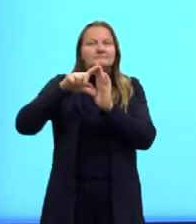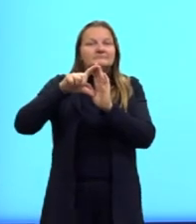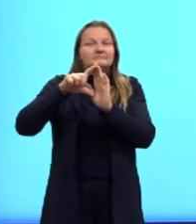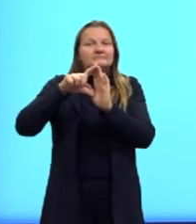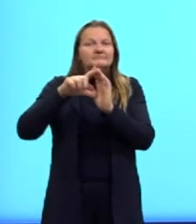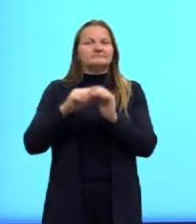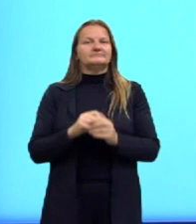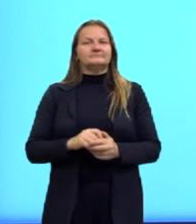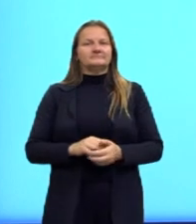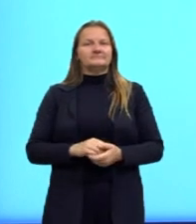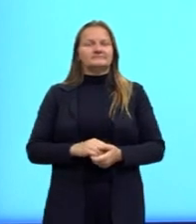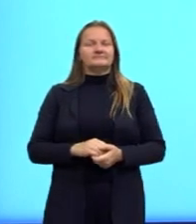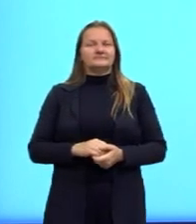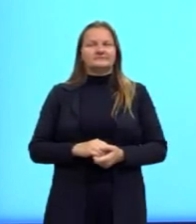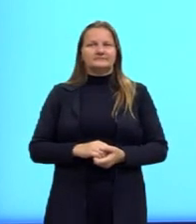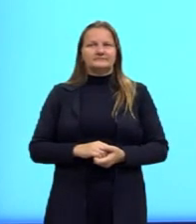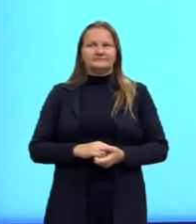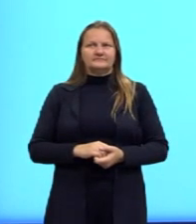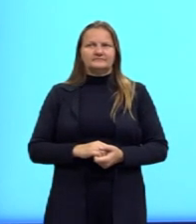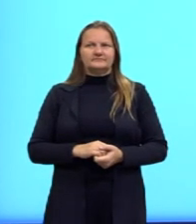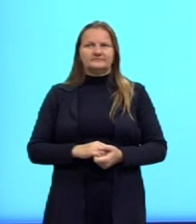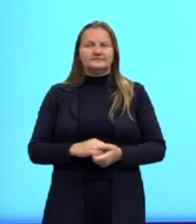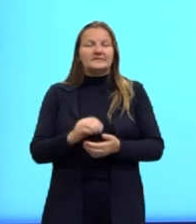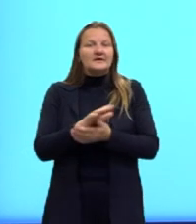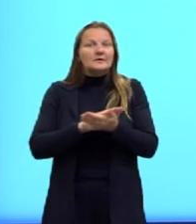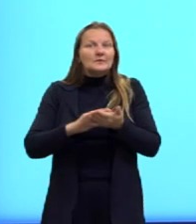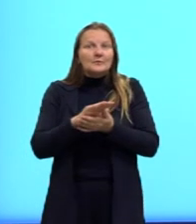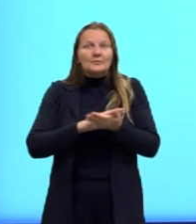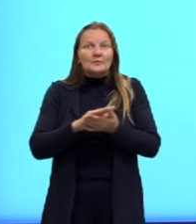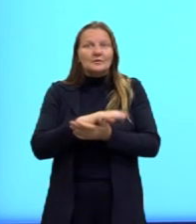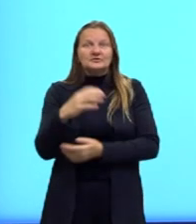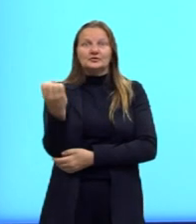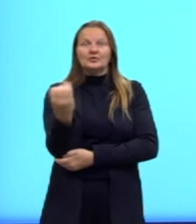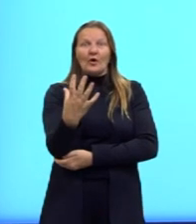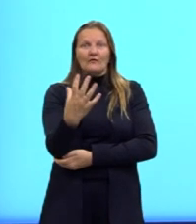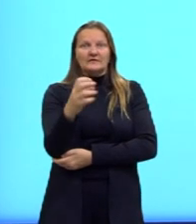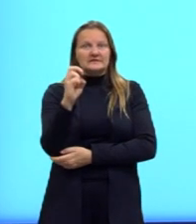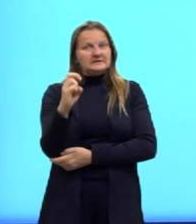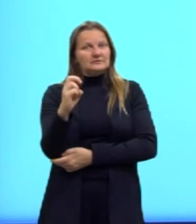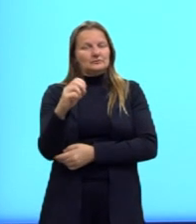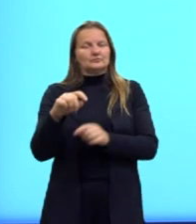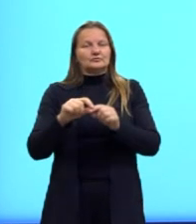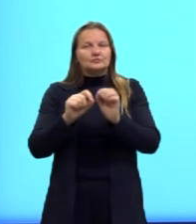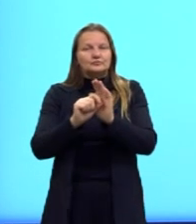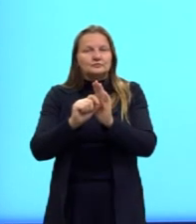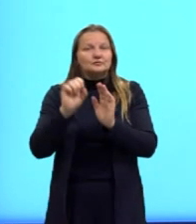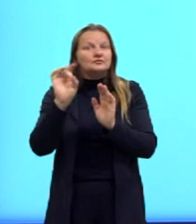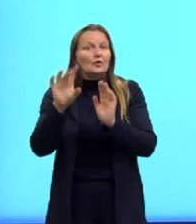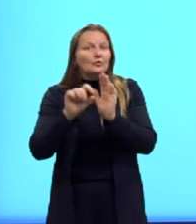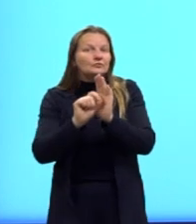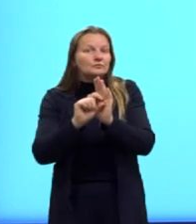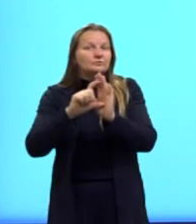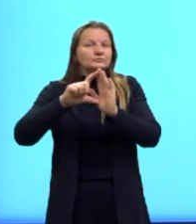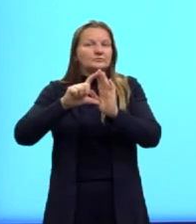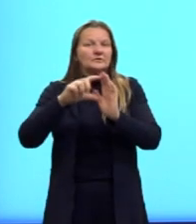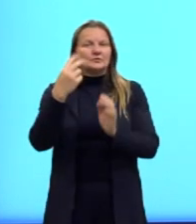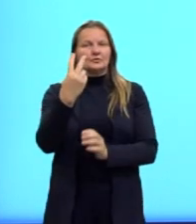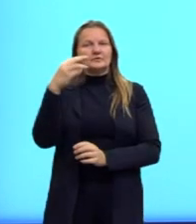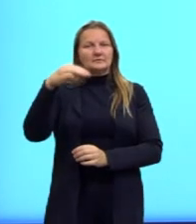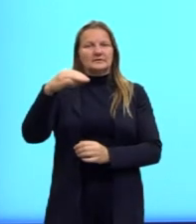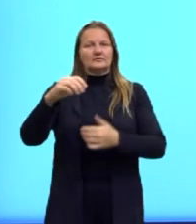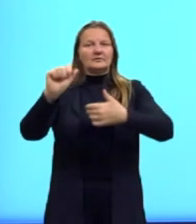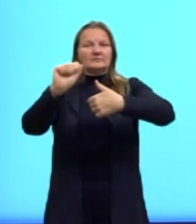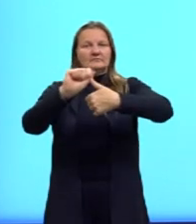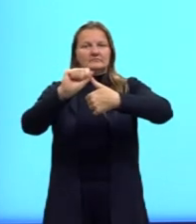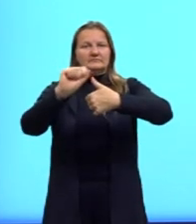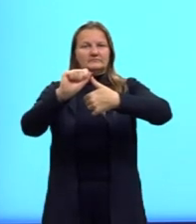aumentar na largura. Então, nós não buscamos a nova largura, mas sim o aumento, né? Que seria, então, de 2 metros